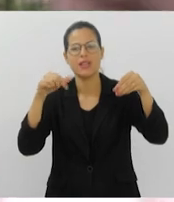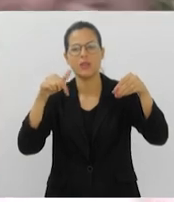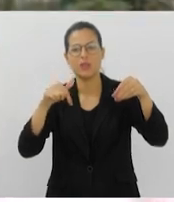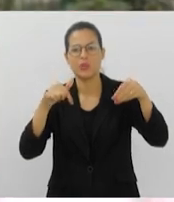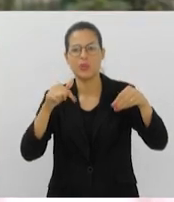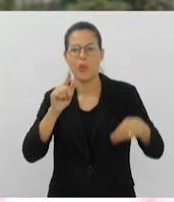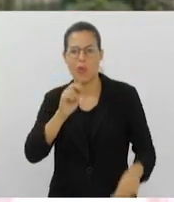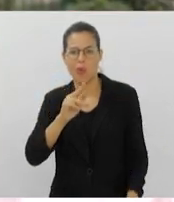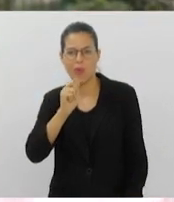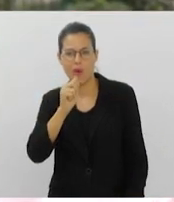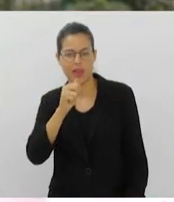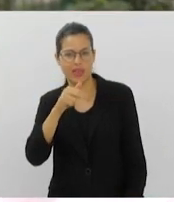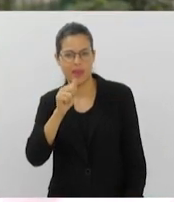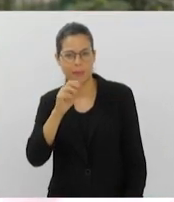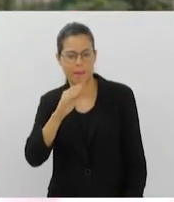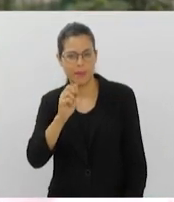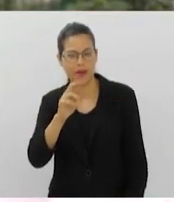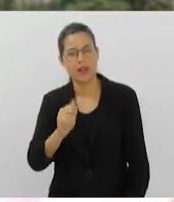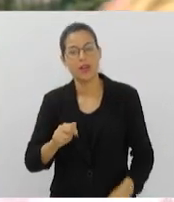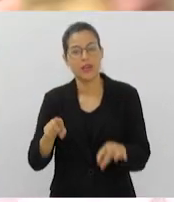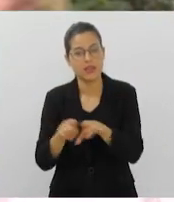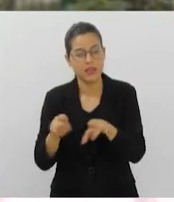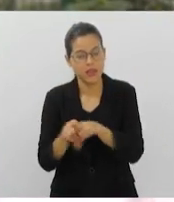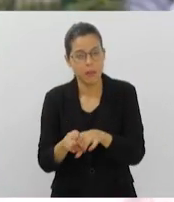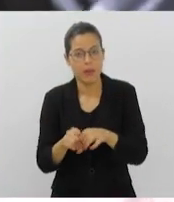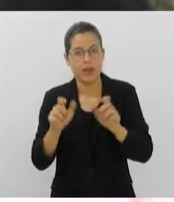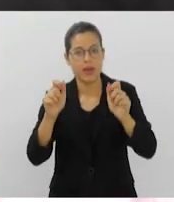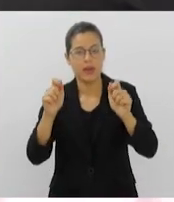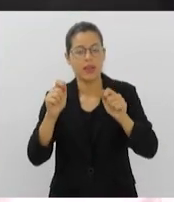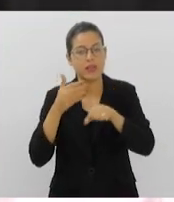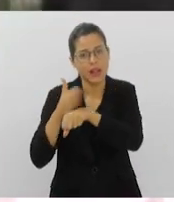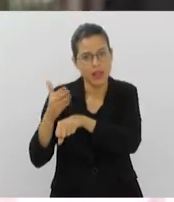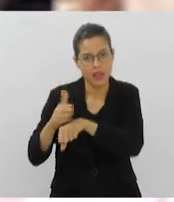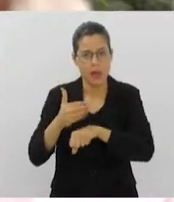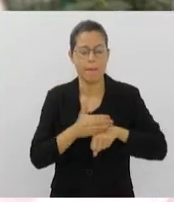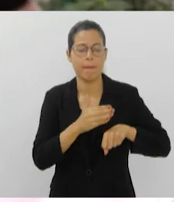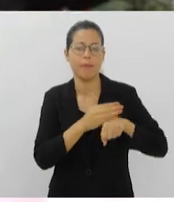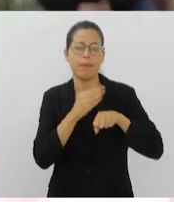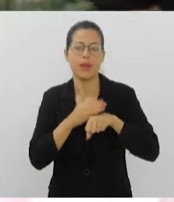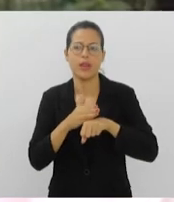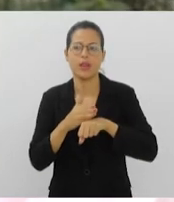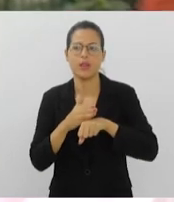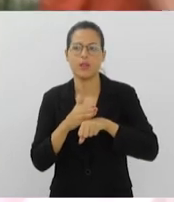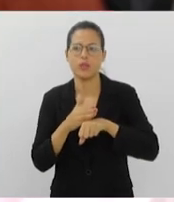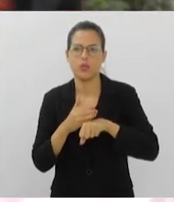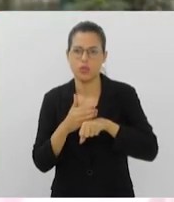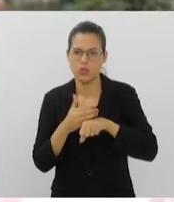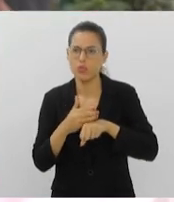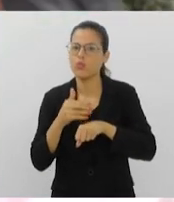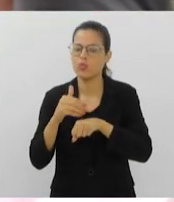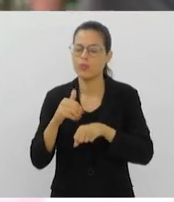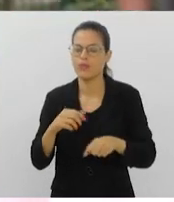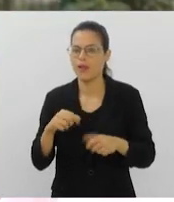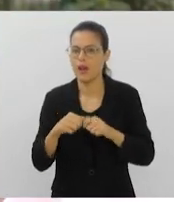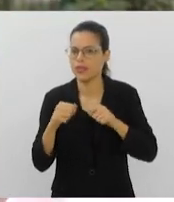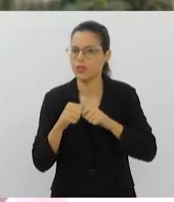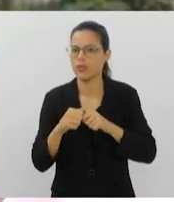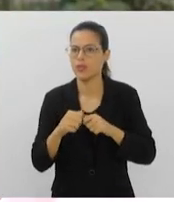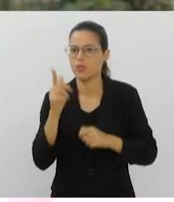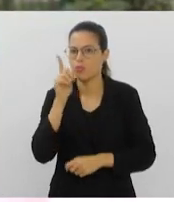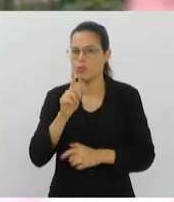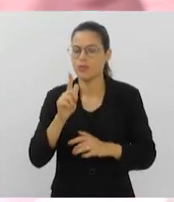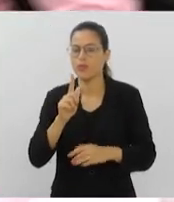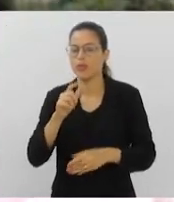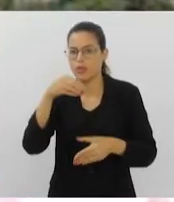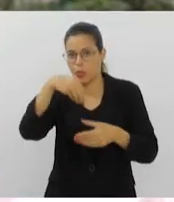Para além disso, essa campanha também capacita, faz capacitações de formas mais significativas. A gente conseguiu fazer, dentro